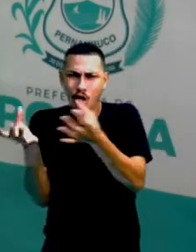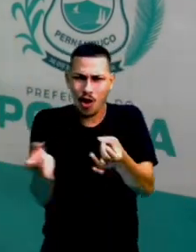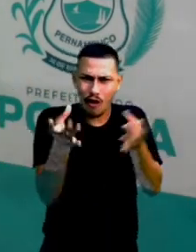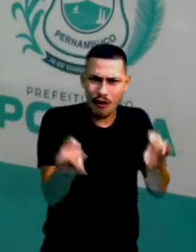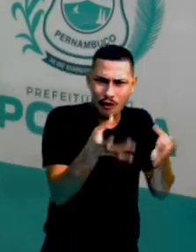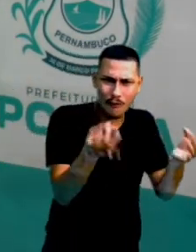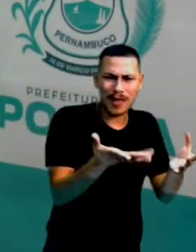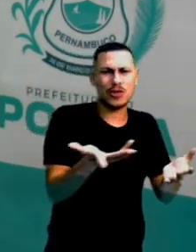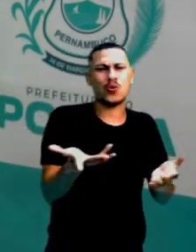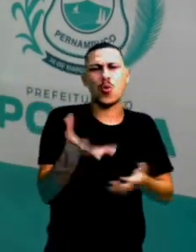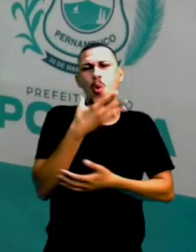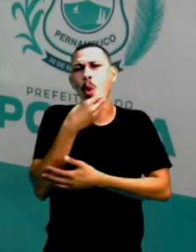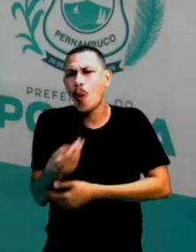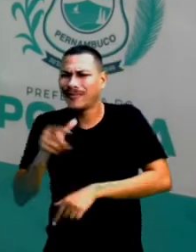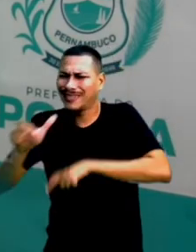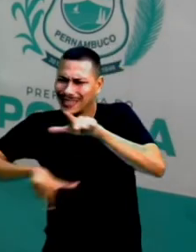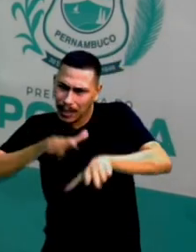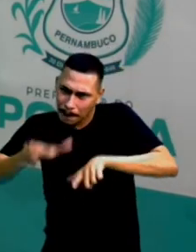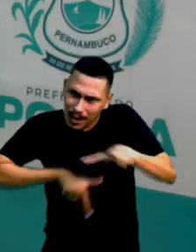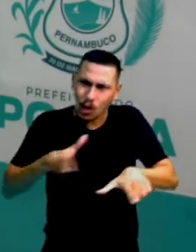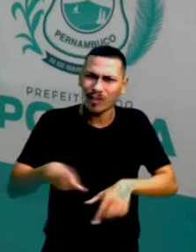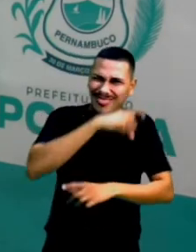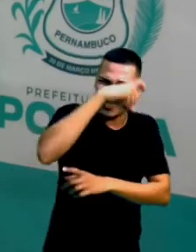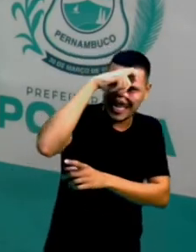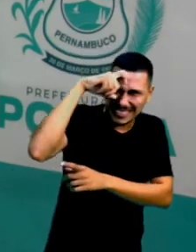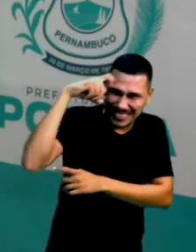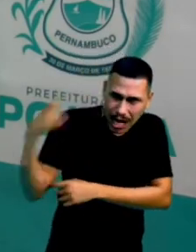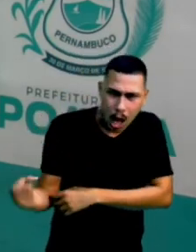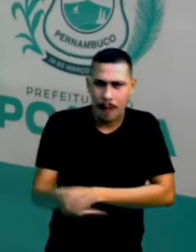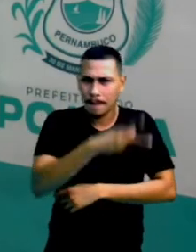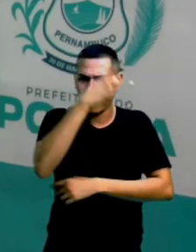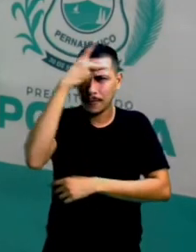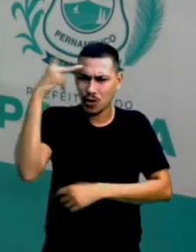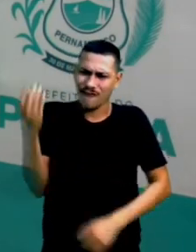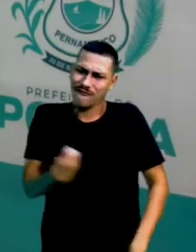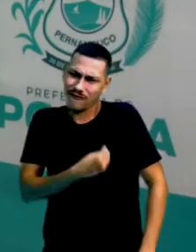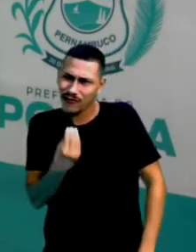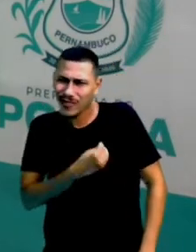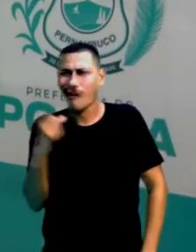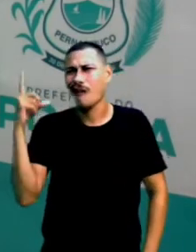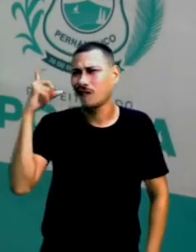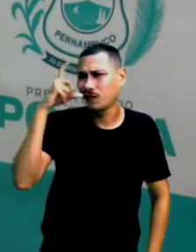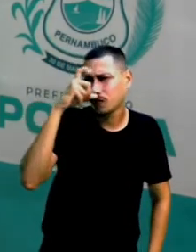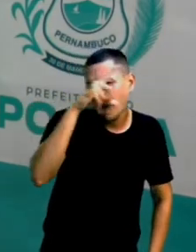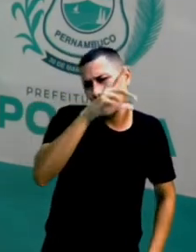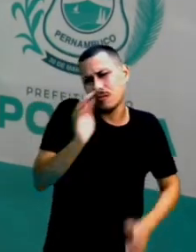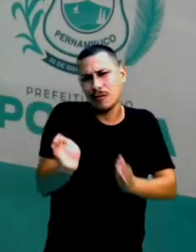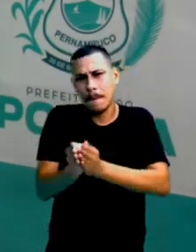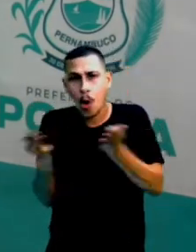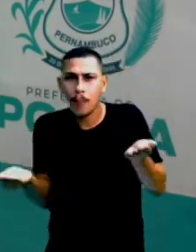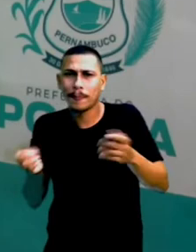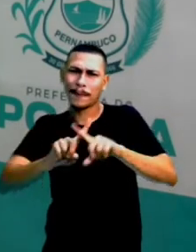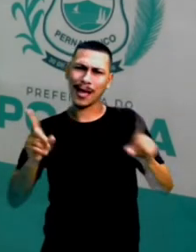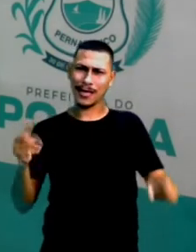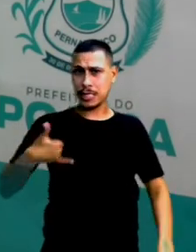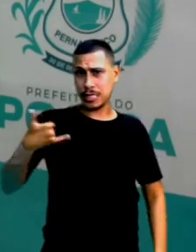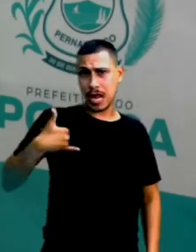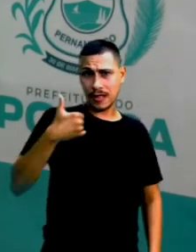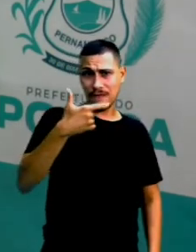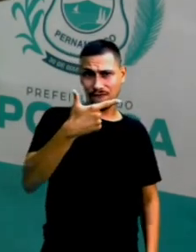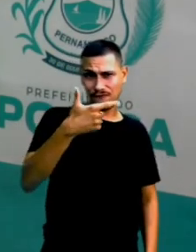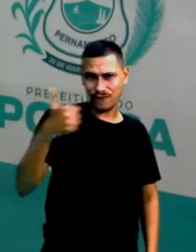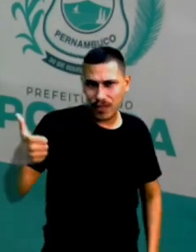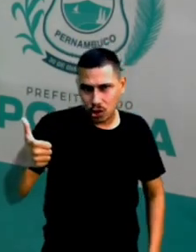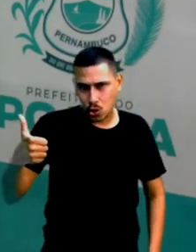Sempre um batalhador Um trabalhador Uma pessoa que teve uma vida muito difícil E aos 21 anos de idade Ele se descobriu